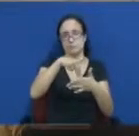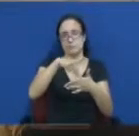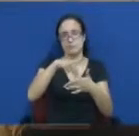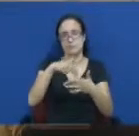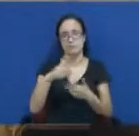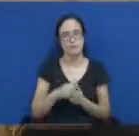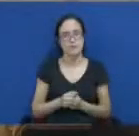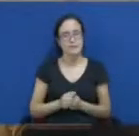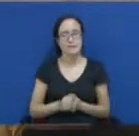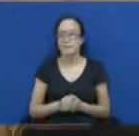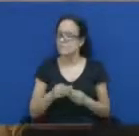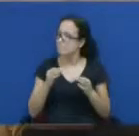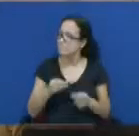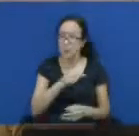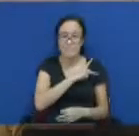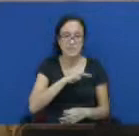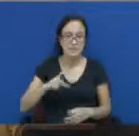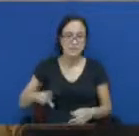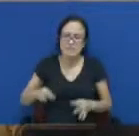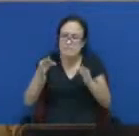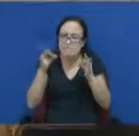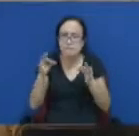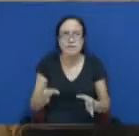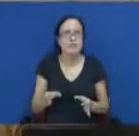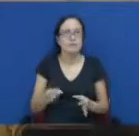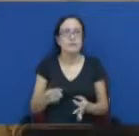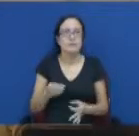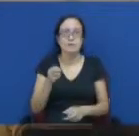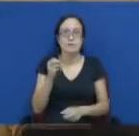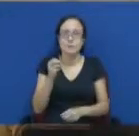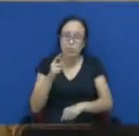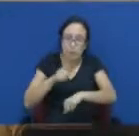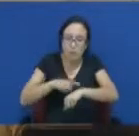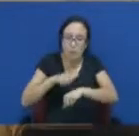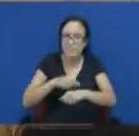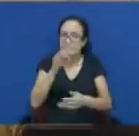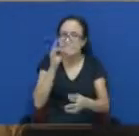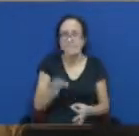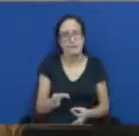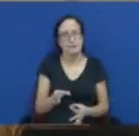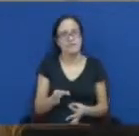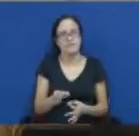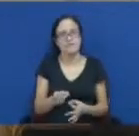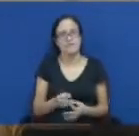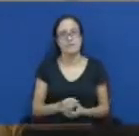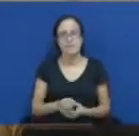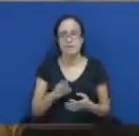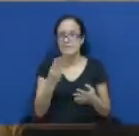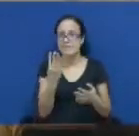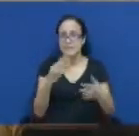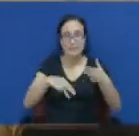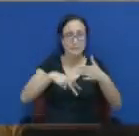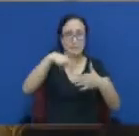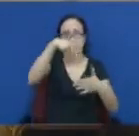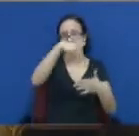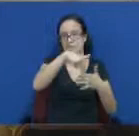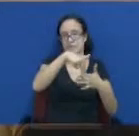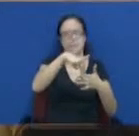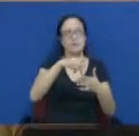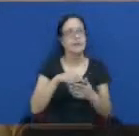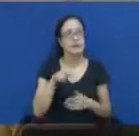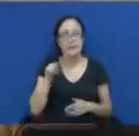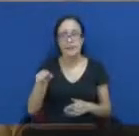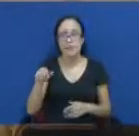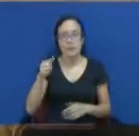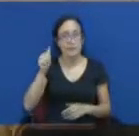rigorosa com relação ao cumprimento do regimento interno da Câmara Municipal de Limeira o senhor André já utilizou a tribuna aqui mais de três ou quatro vezes conhece